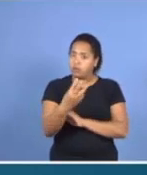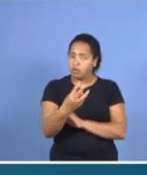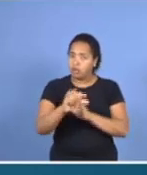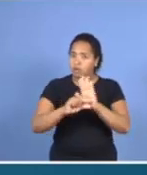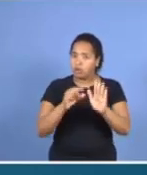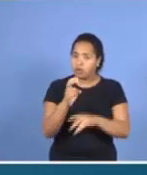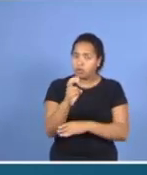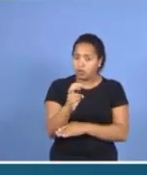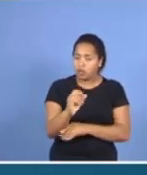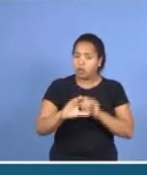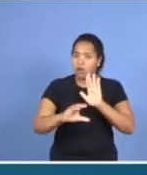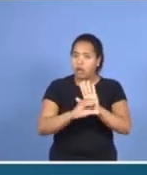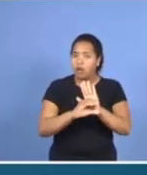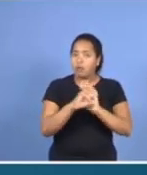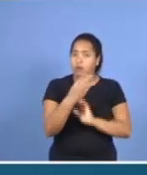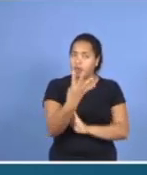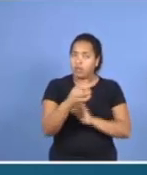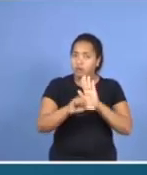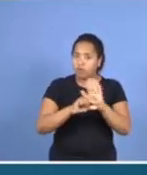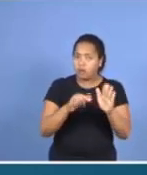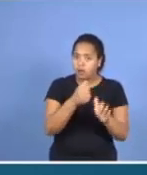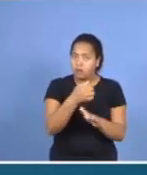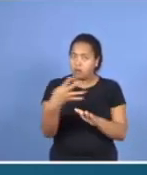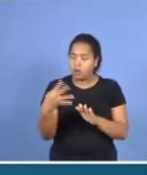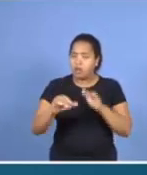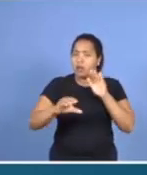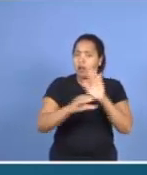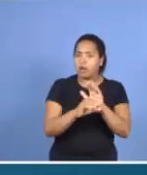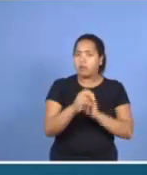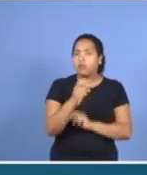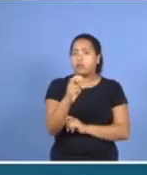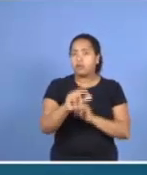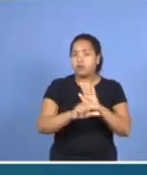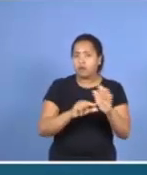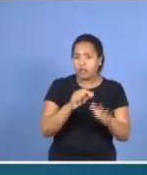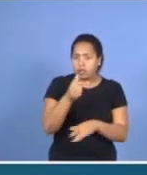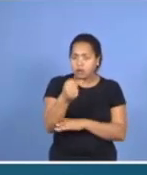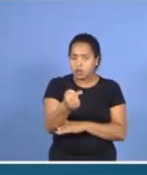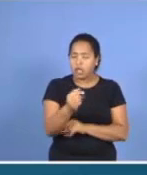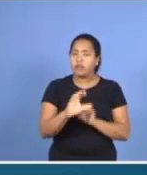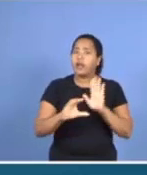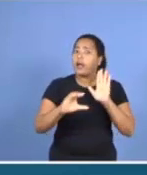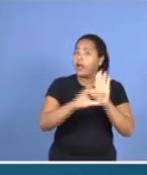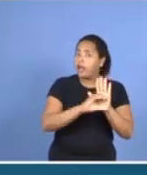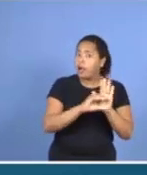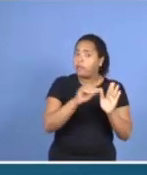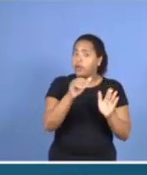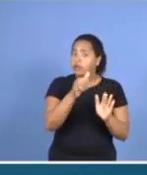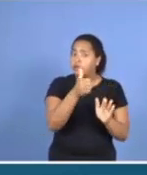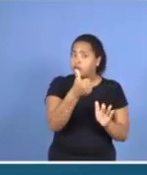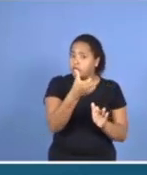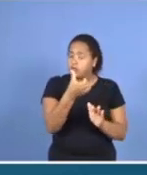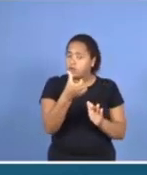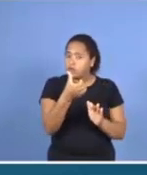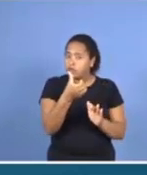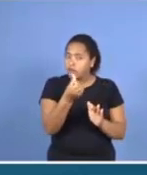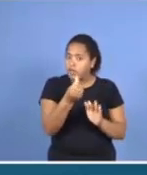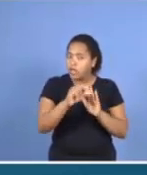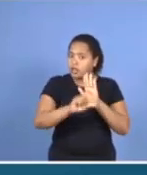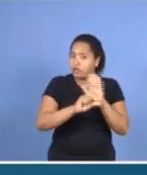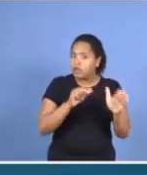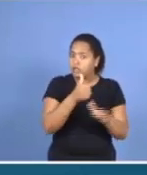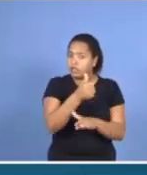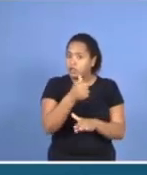capítulo 4, verso 14, capítulo 5, verso 7 e capítulo 16, capítulo 6, verso